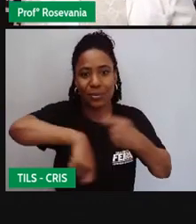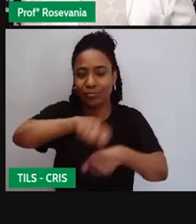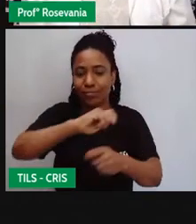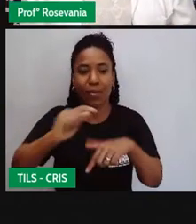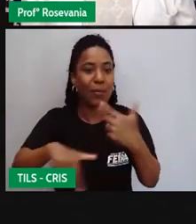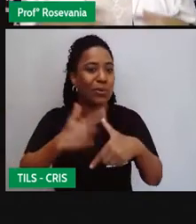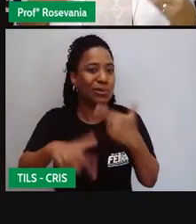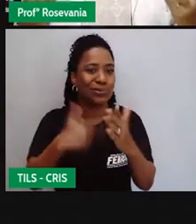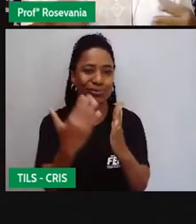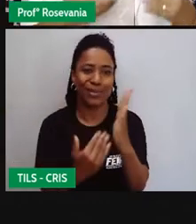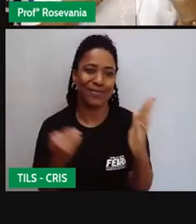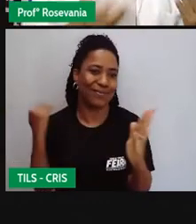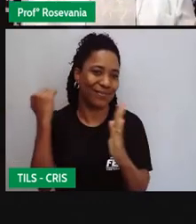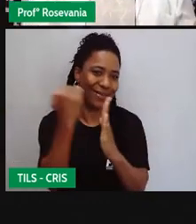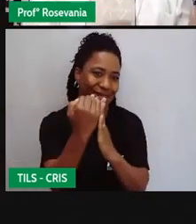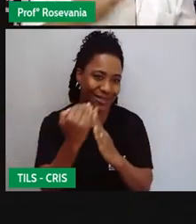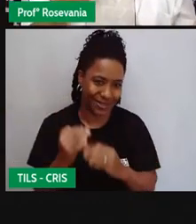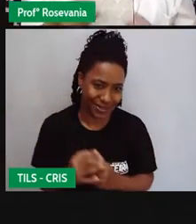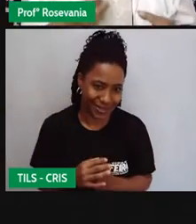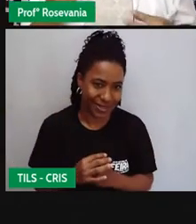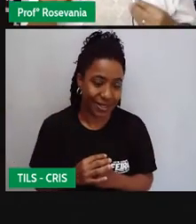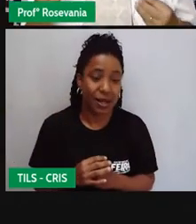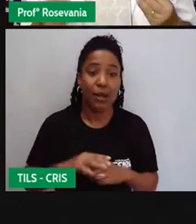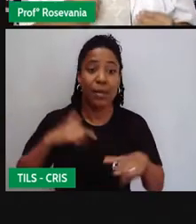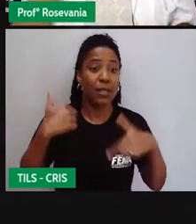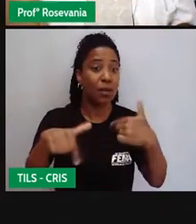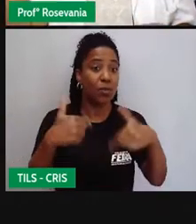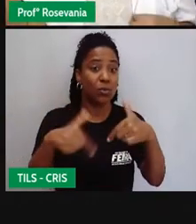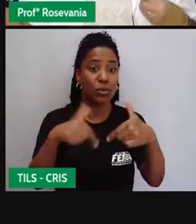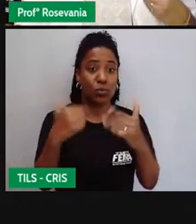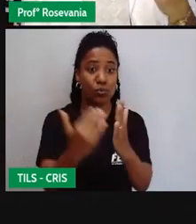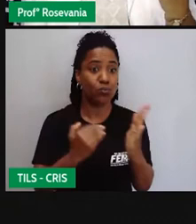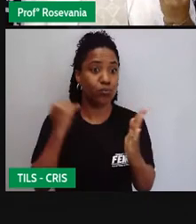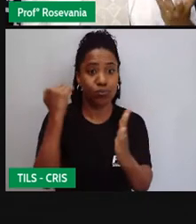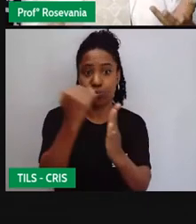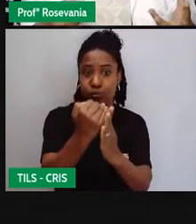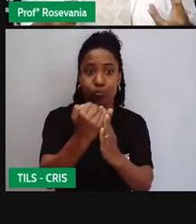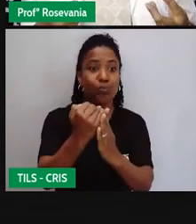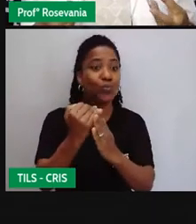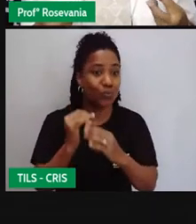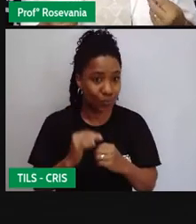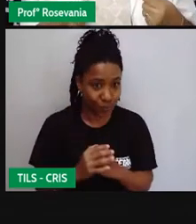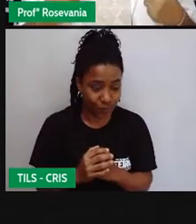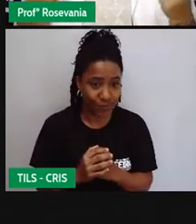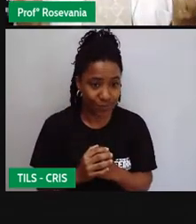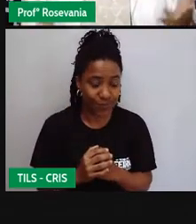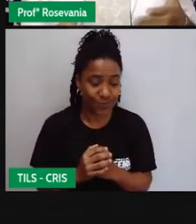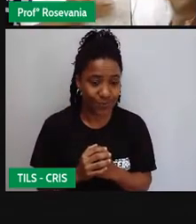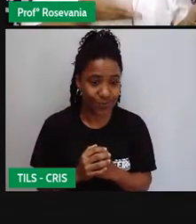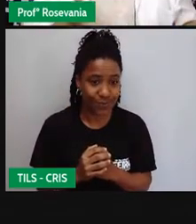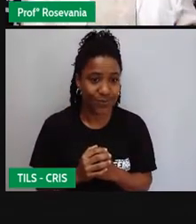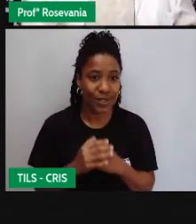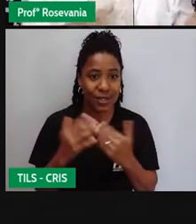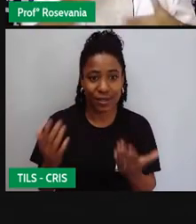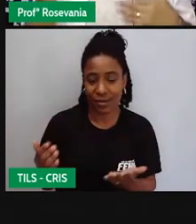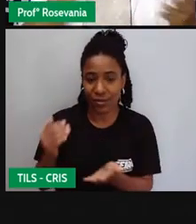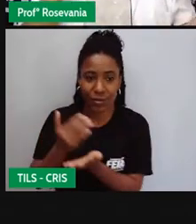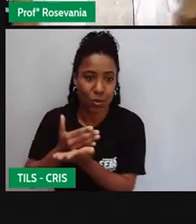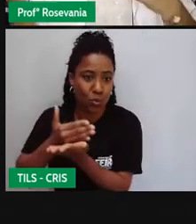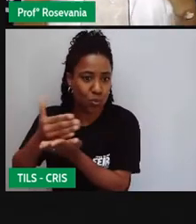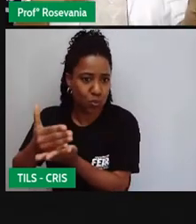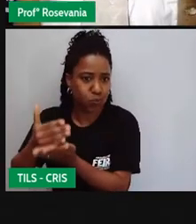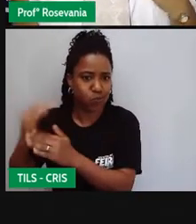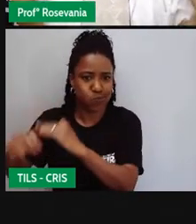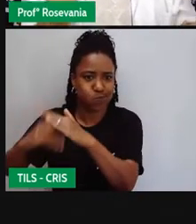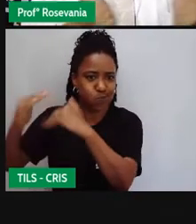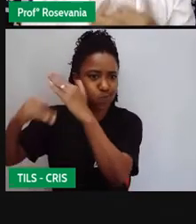mais. E essa produção maior, a gente começou a vender esse, dizendo assim, esse excedente ou essa sobra, a depender